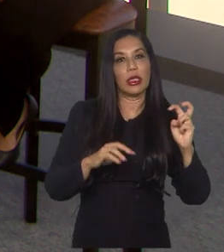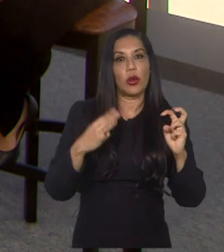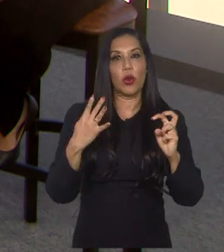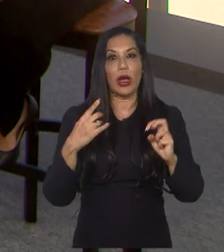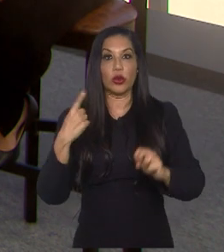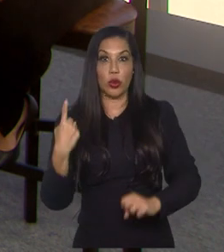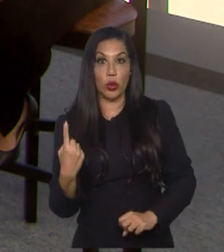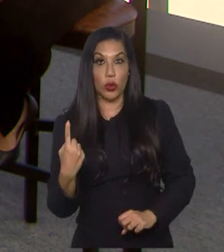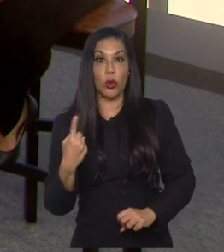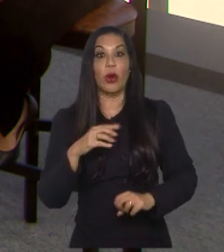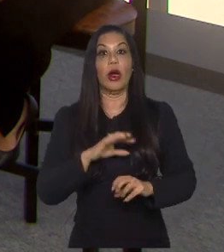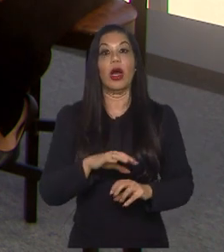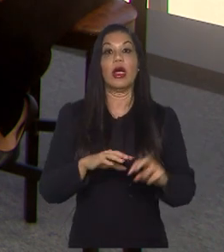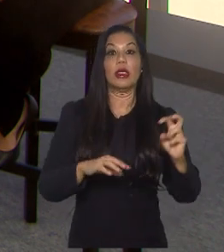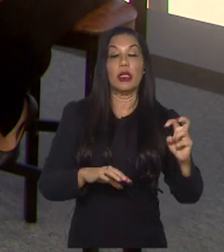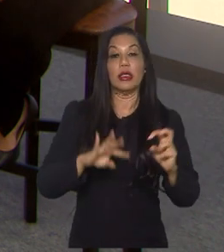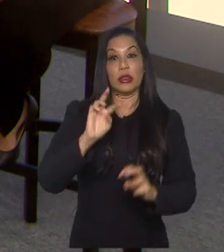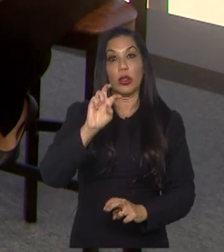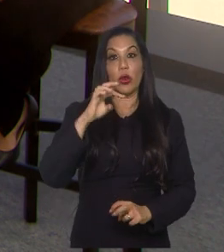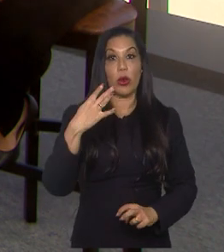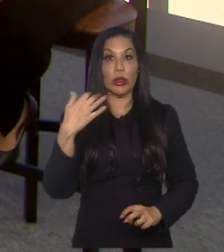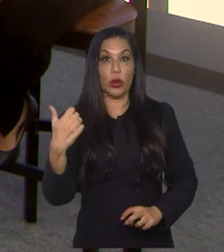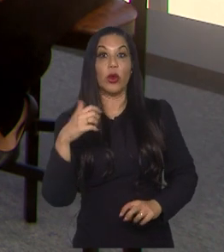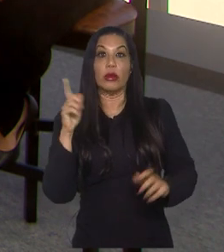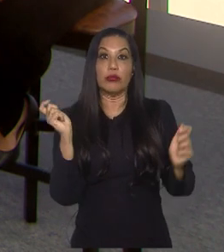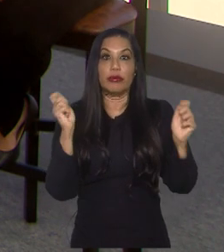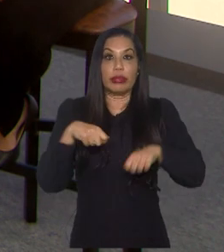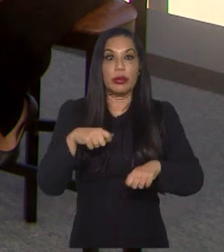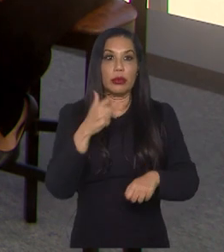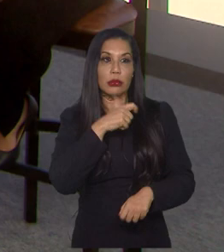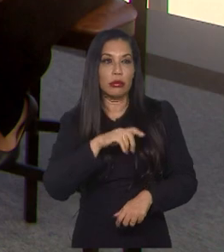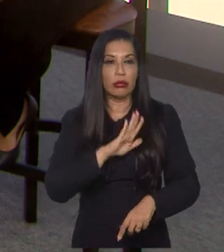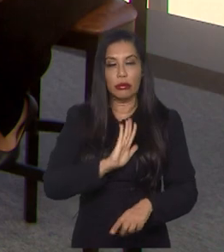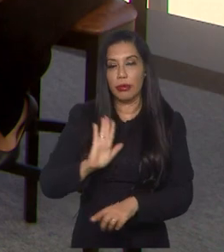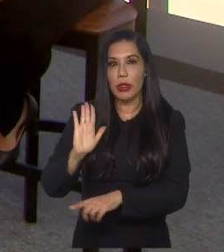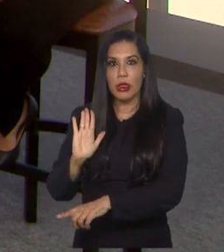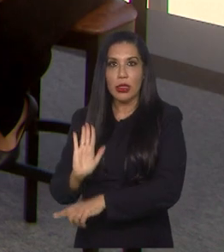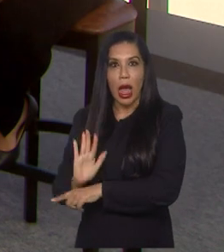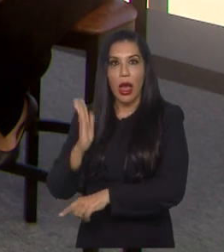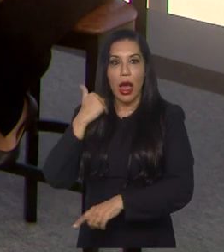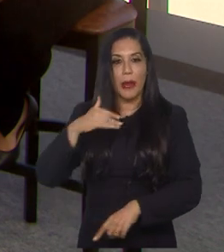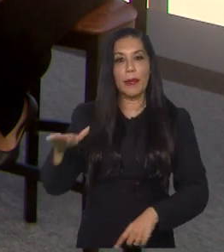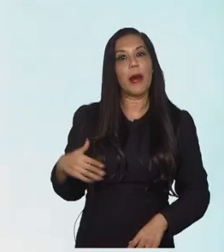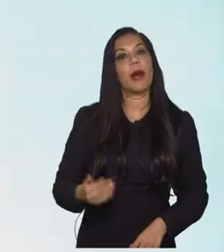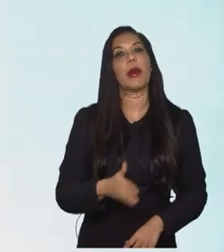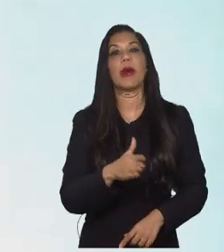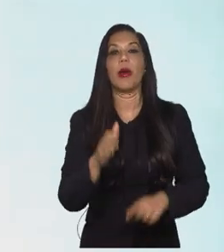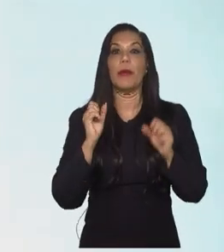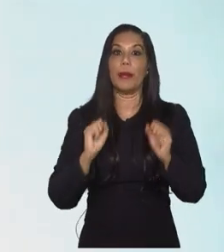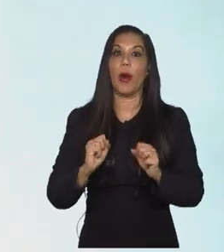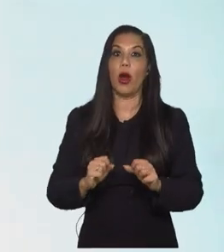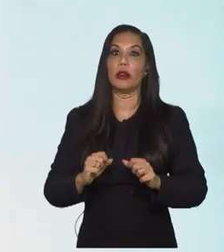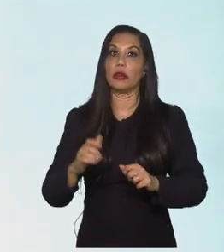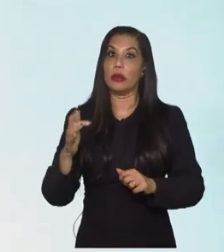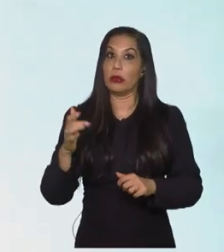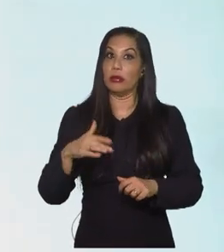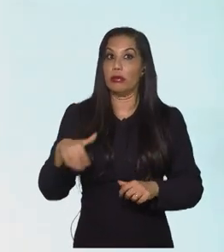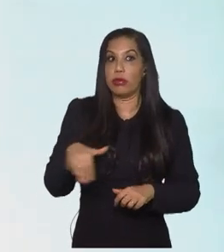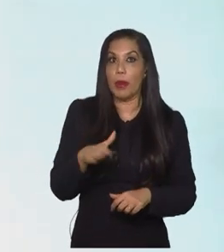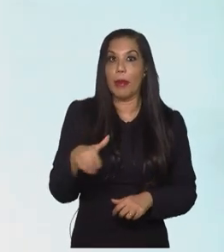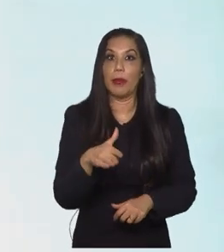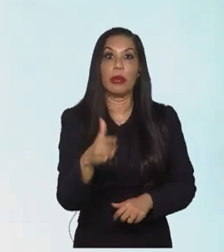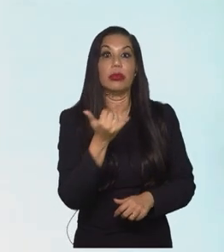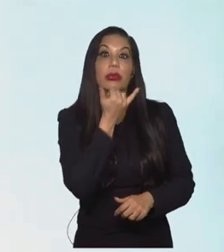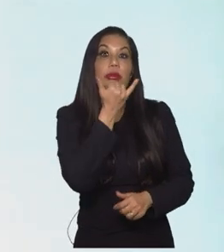equipe que sabe se defender muito bem, que pode exercer um jogo físico, que pode incomodar outras seleções. Então, o objetivo